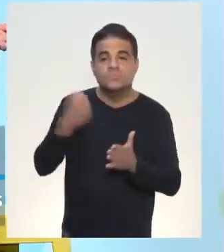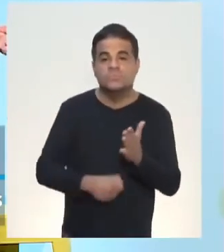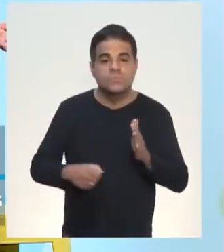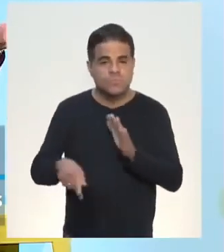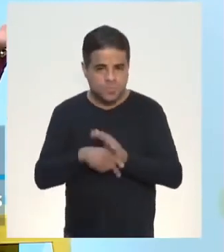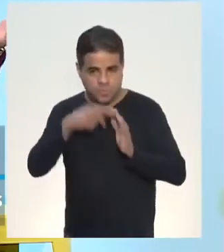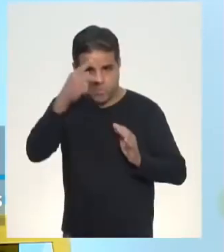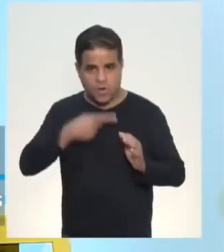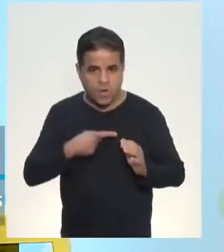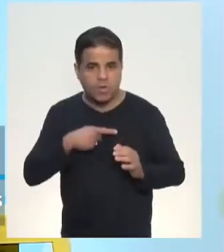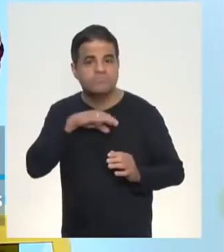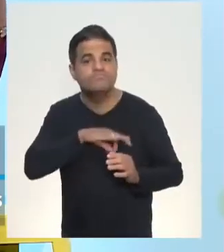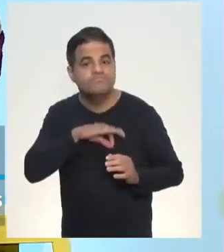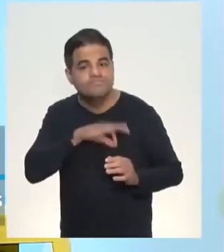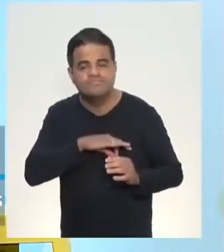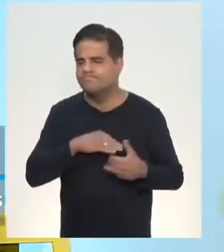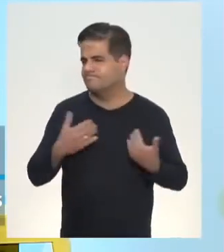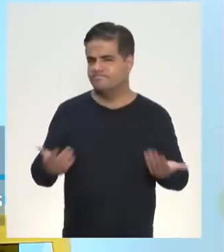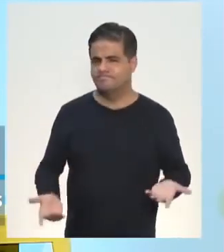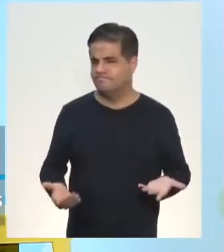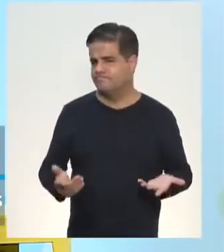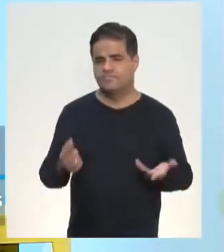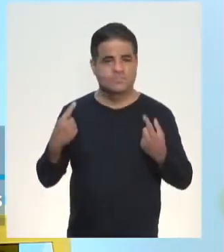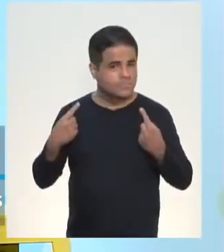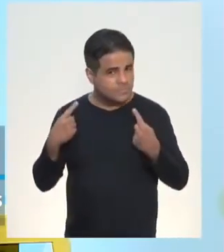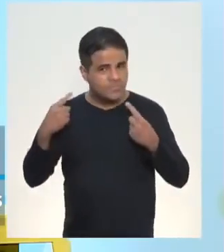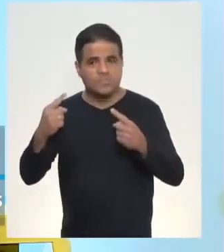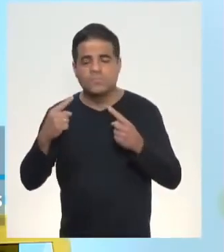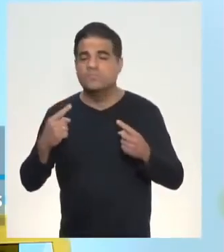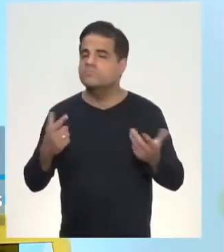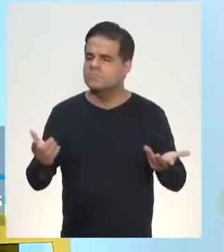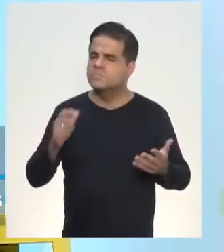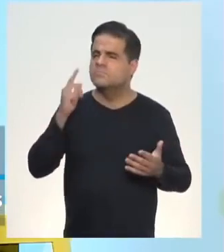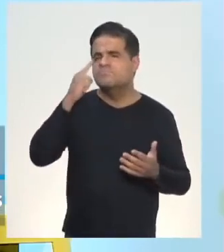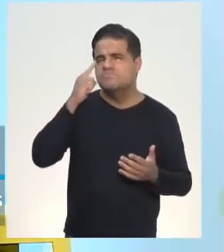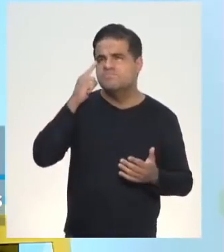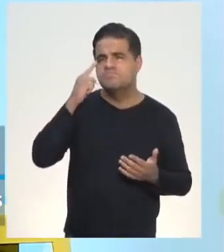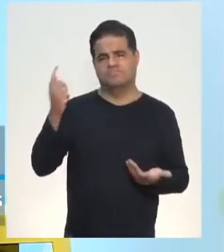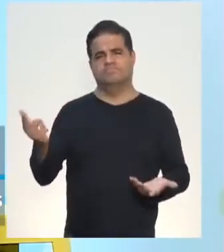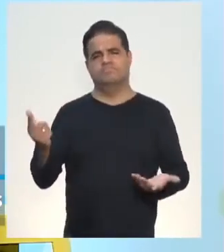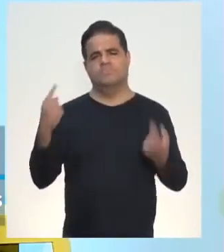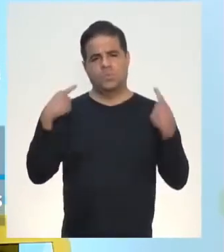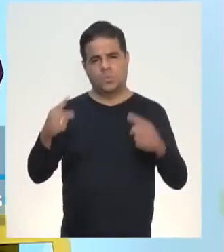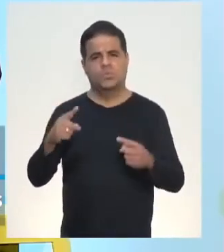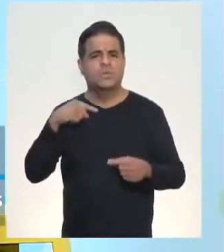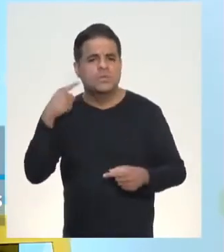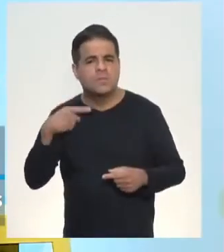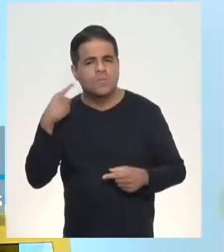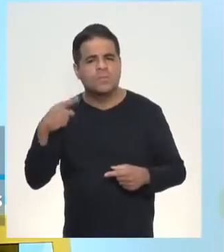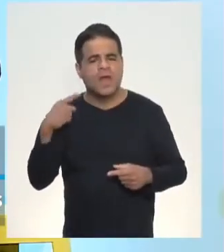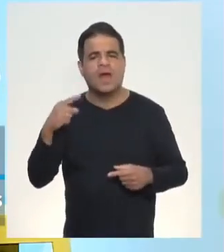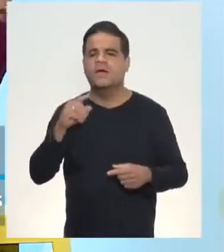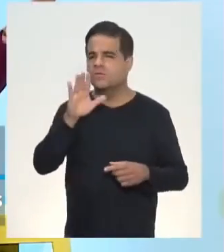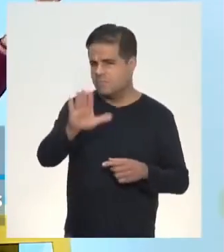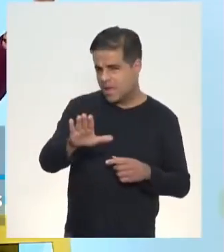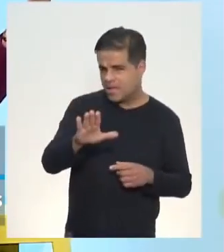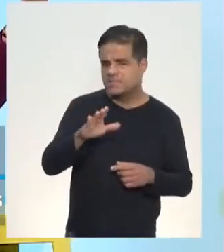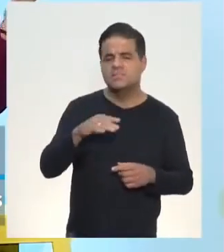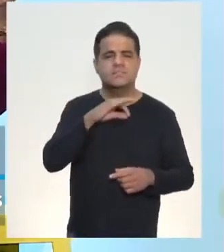próprio salário? Contra o aumento do salário? É claro que se a gente parar para pensar, é contra o deputado, mas se você prestar